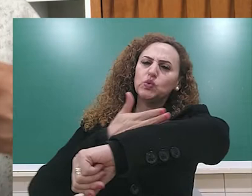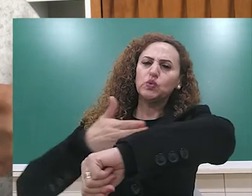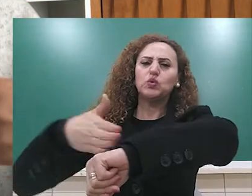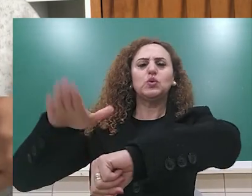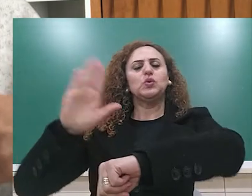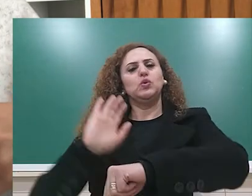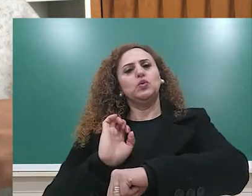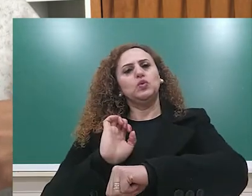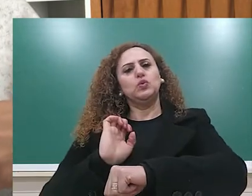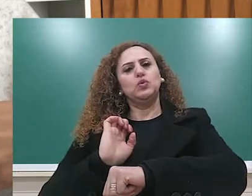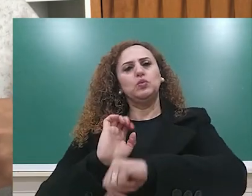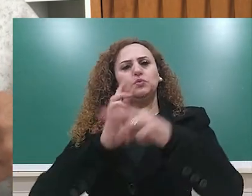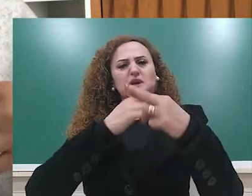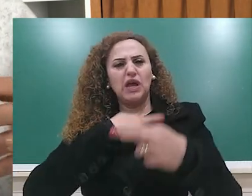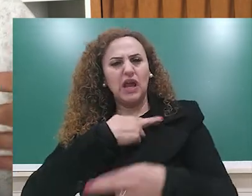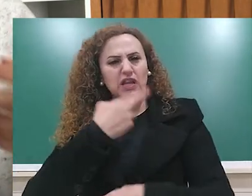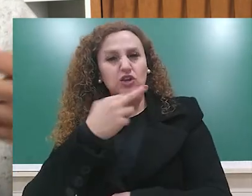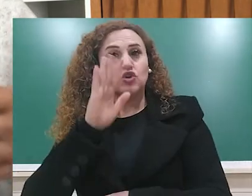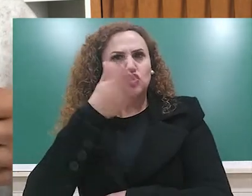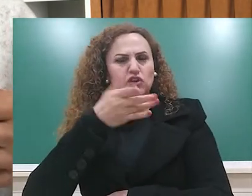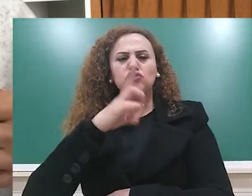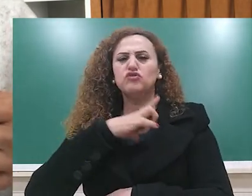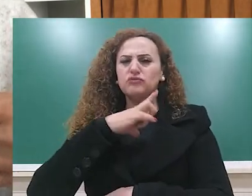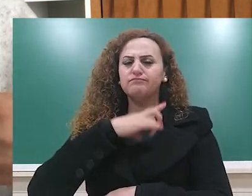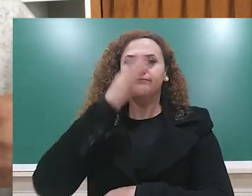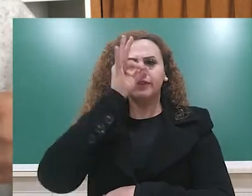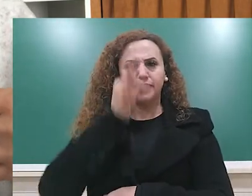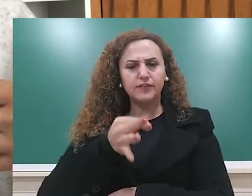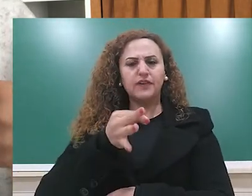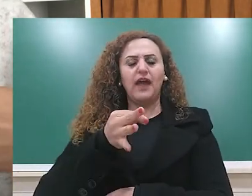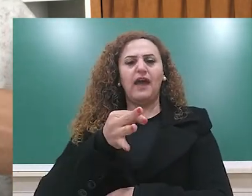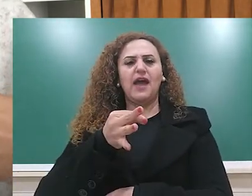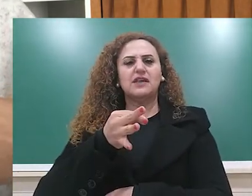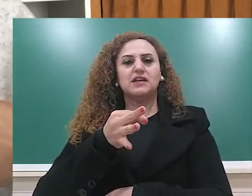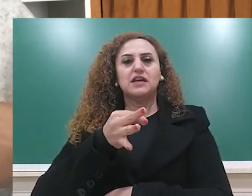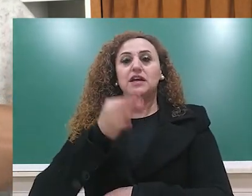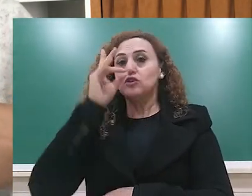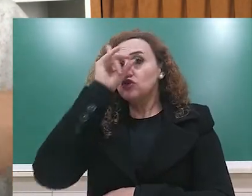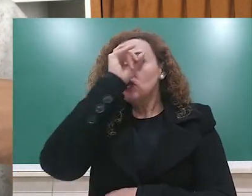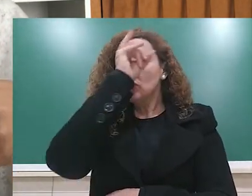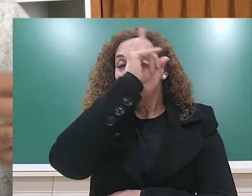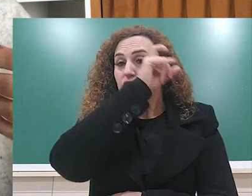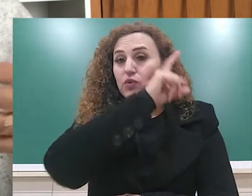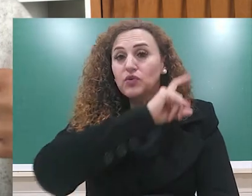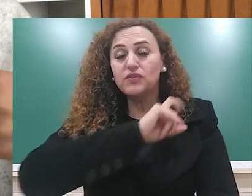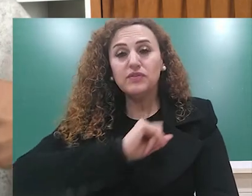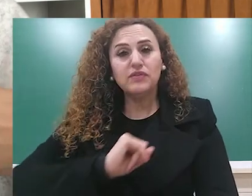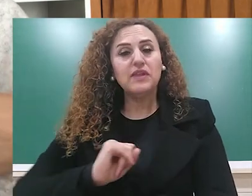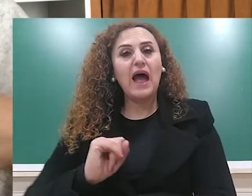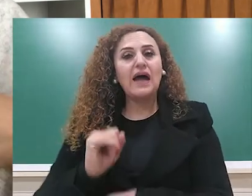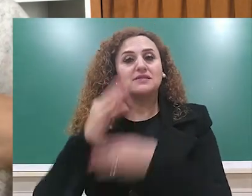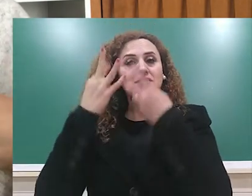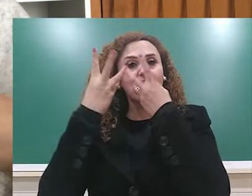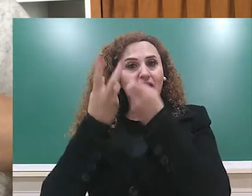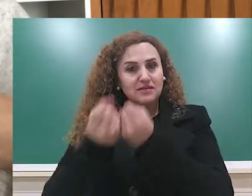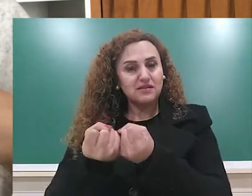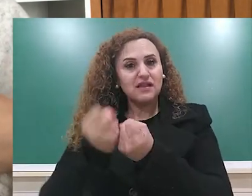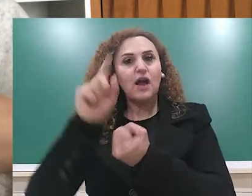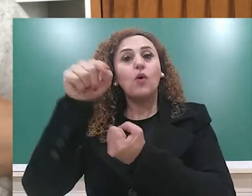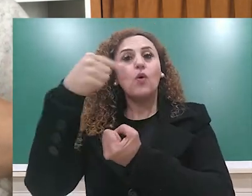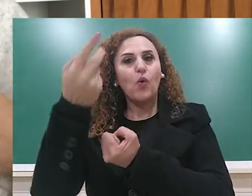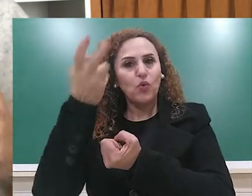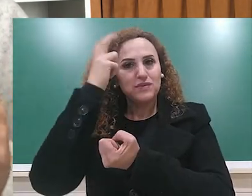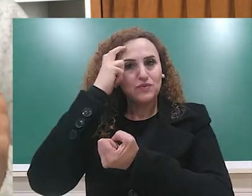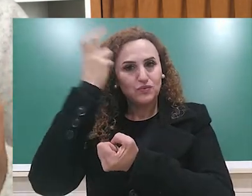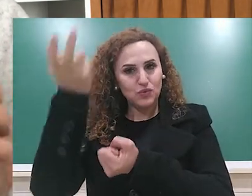estavam estabelecidas nos adultos, eles tinham bastante dificuldade em assimilar essas novidades, essa outra cultura, essas